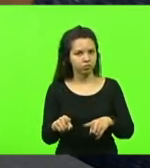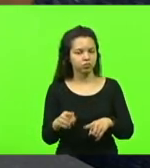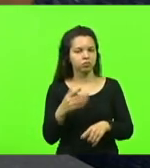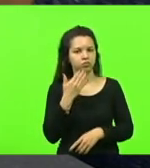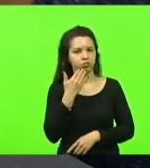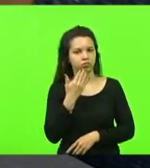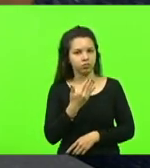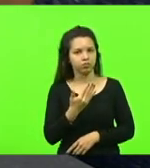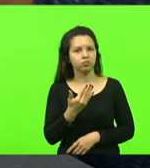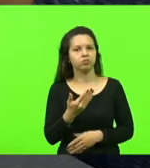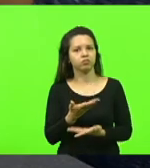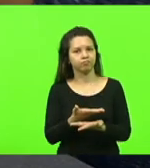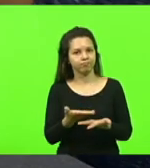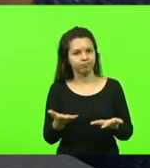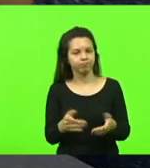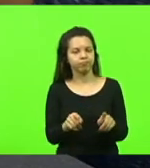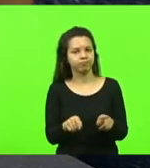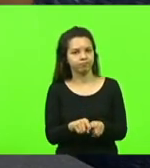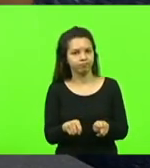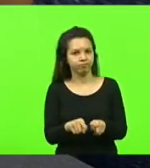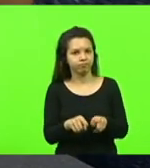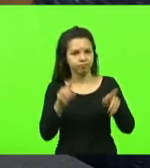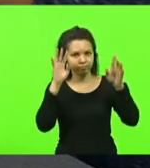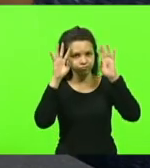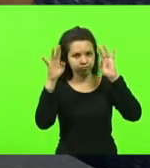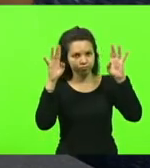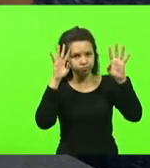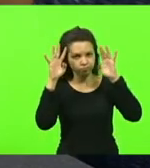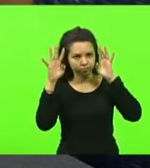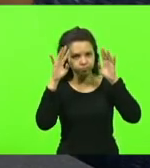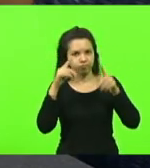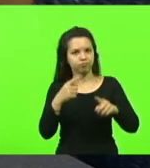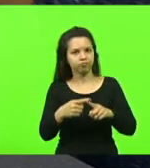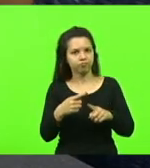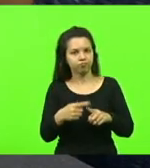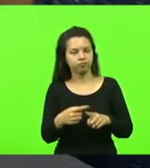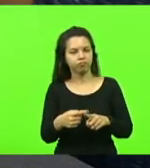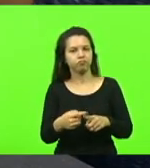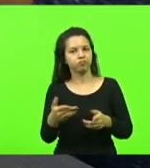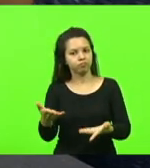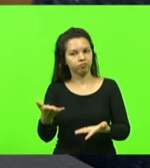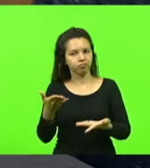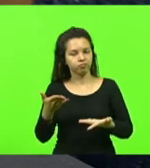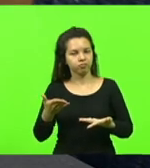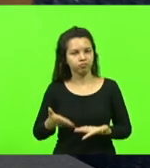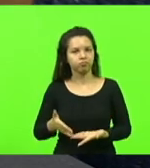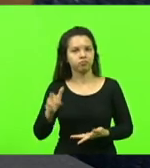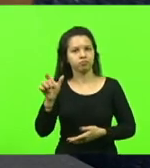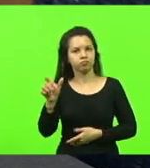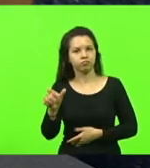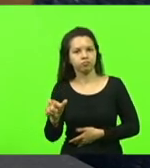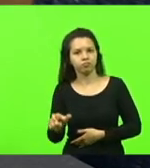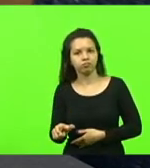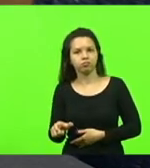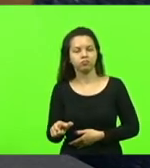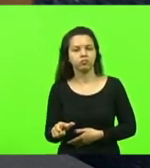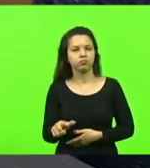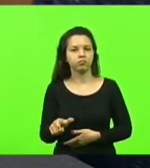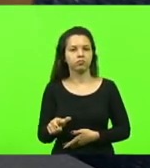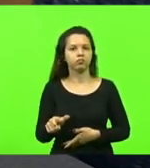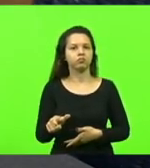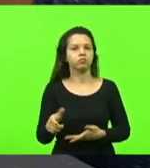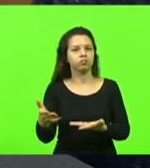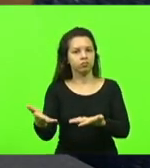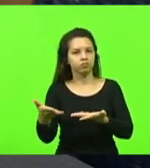Peço também que os colegas reflitam, porque nós vamos convidar a pessoa que foi chamada para assumir o cargo.